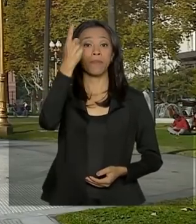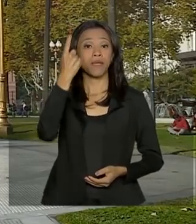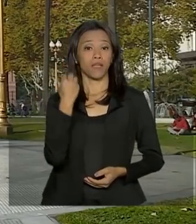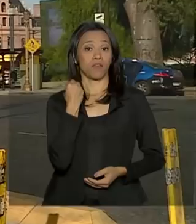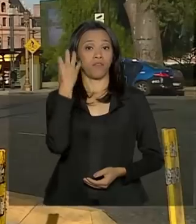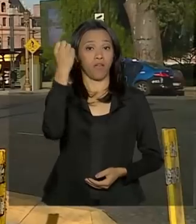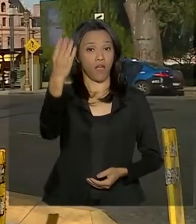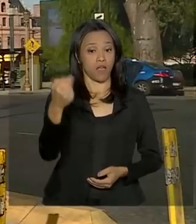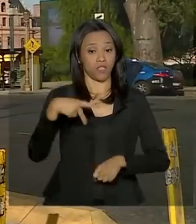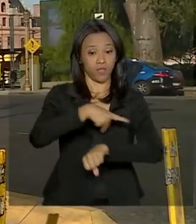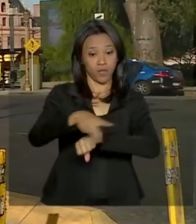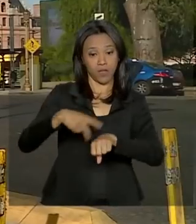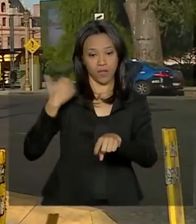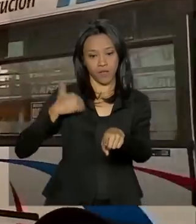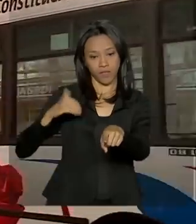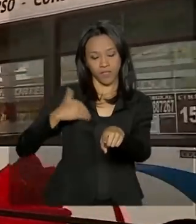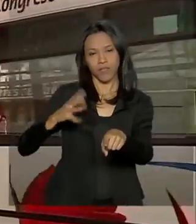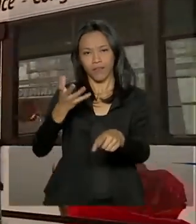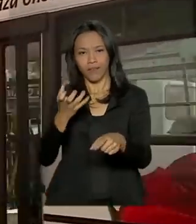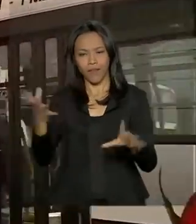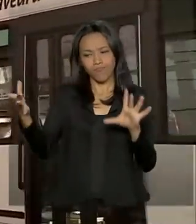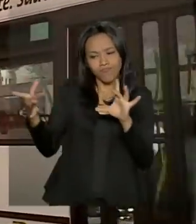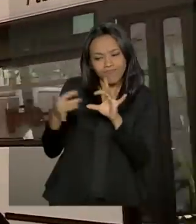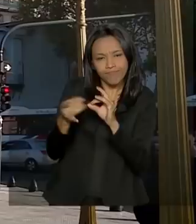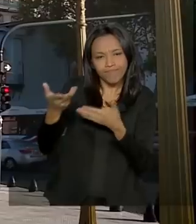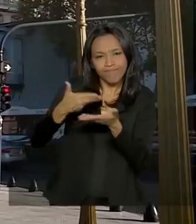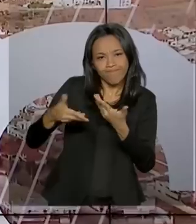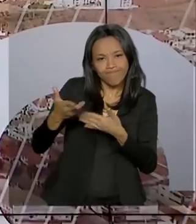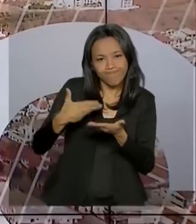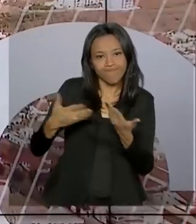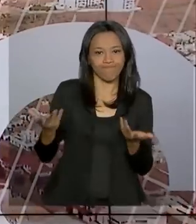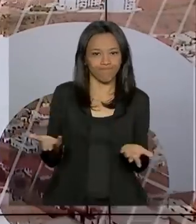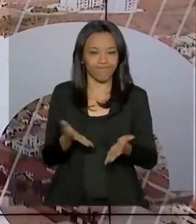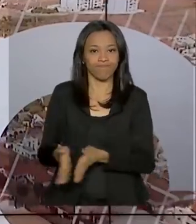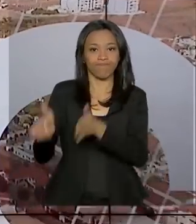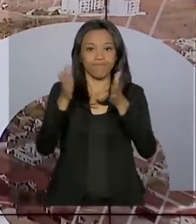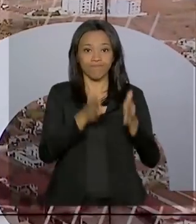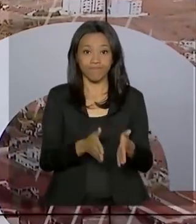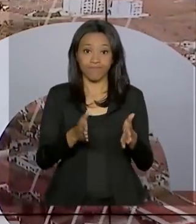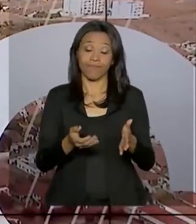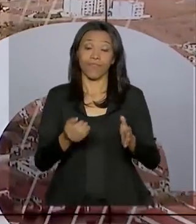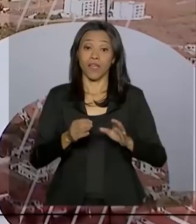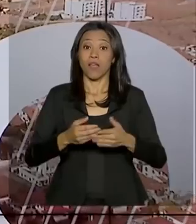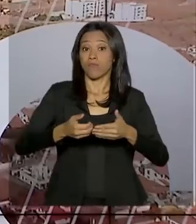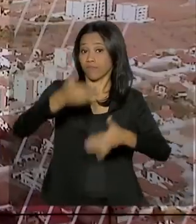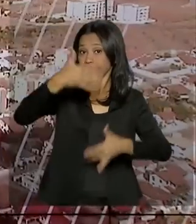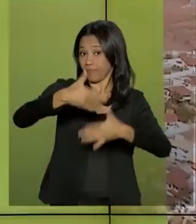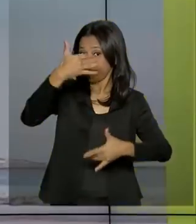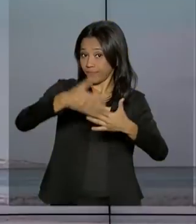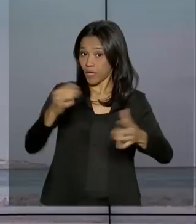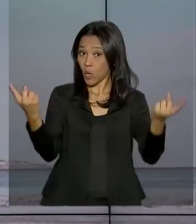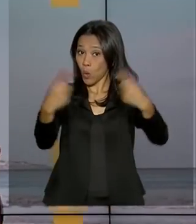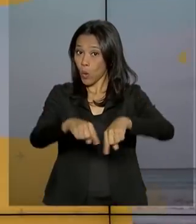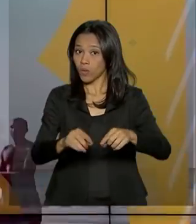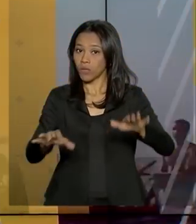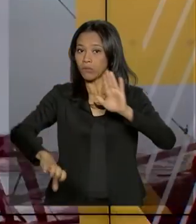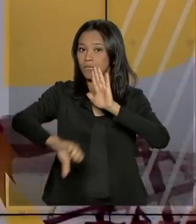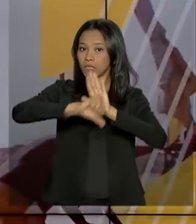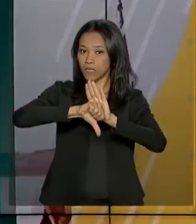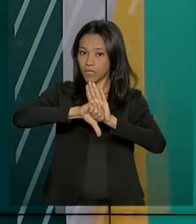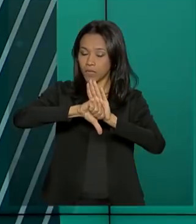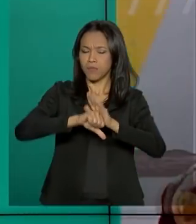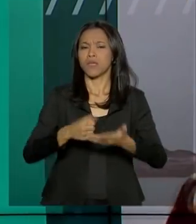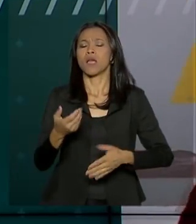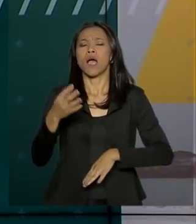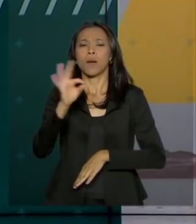à Argentina em busca de aproximar as relações com o país vizinho. Mídias sociais no combate ao crime. Polícia Rodoviária Federal, no Rio de